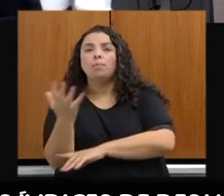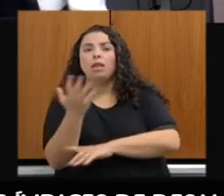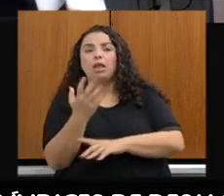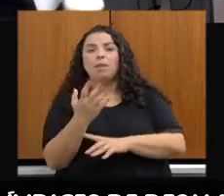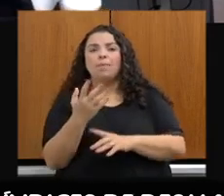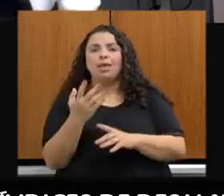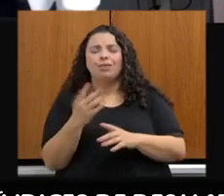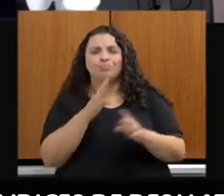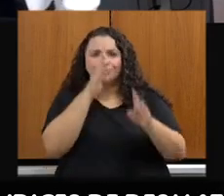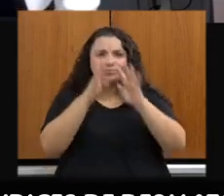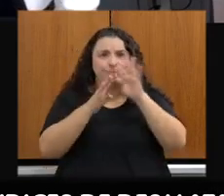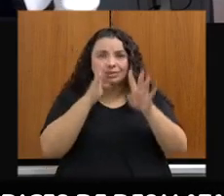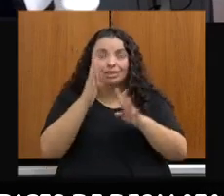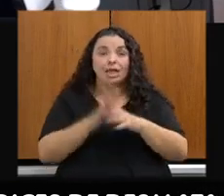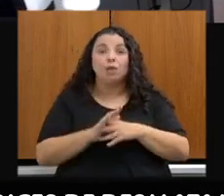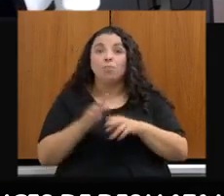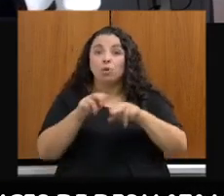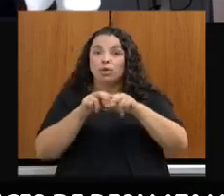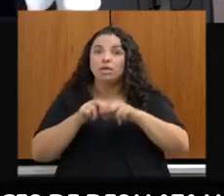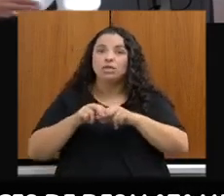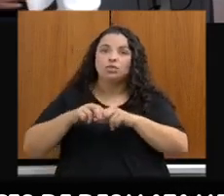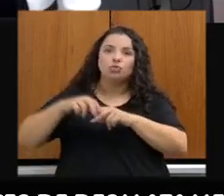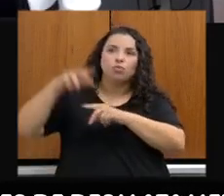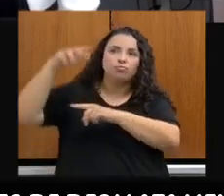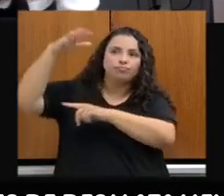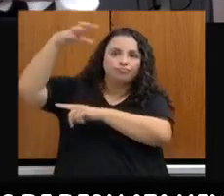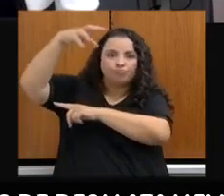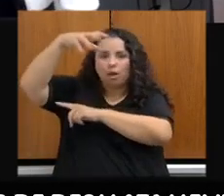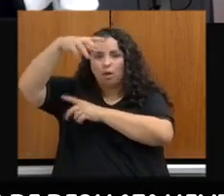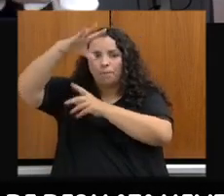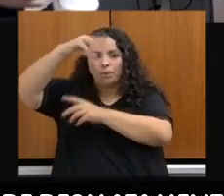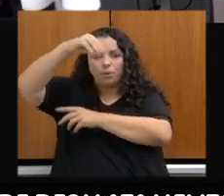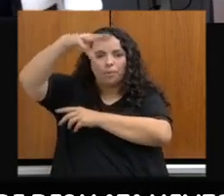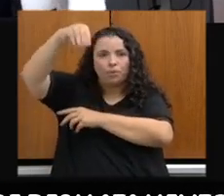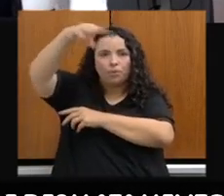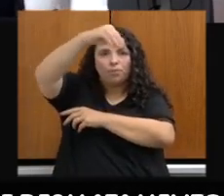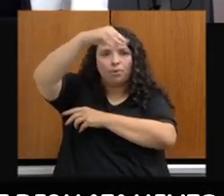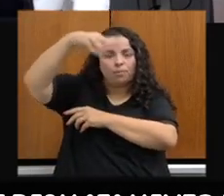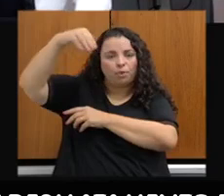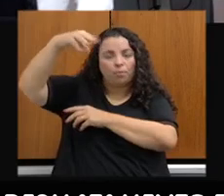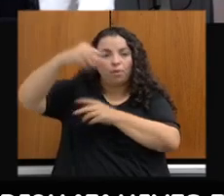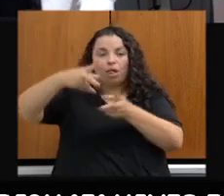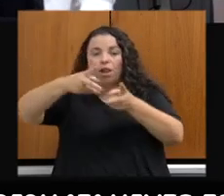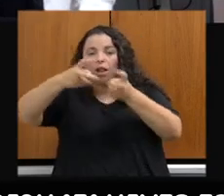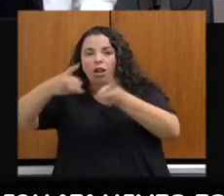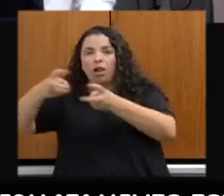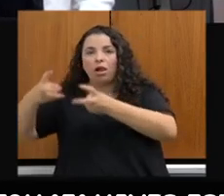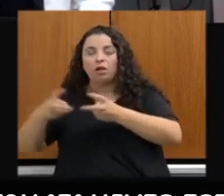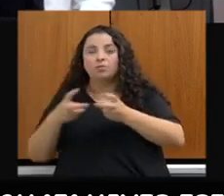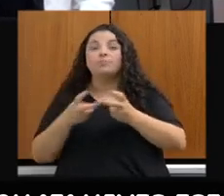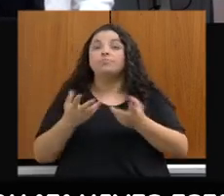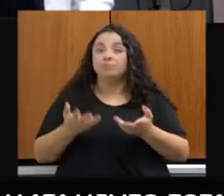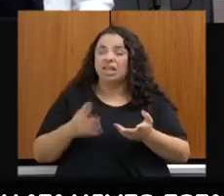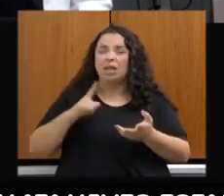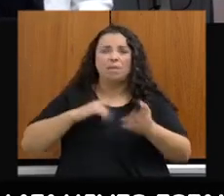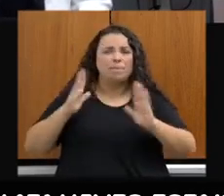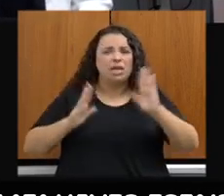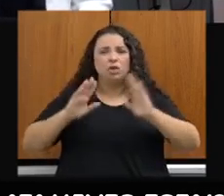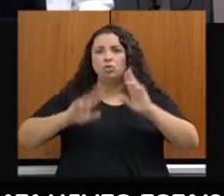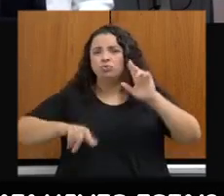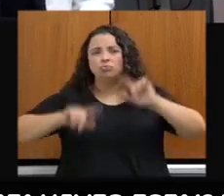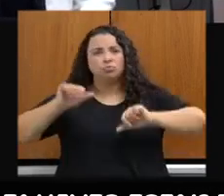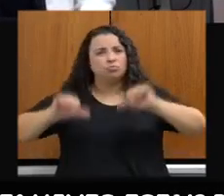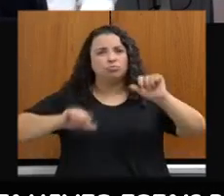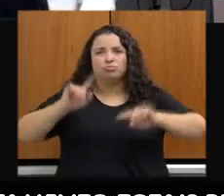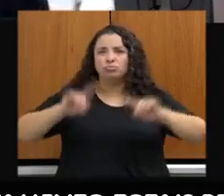satélite, comparando imagens em períodos distintos. Na sequência, quando é detectado desmatamento irregular,